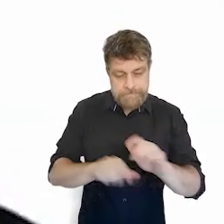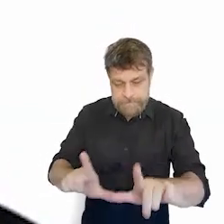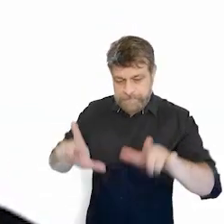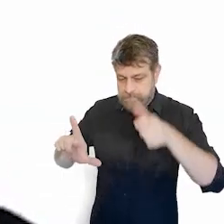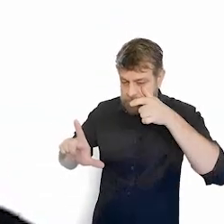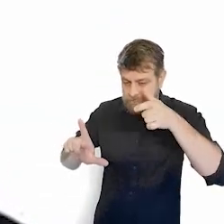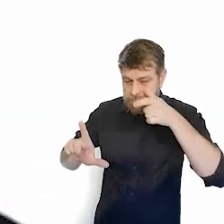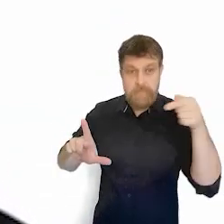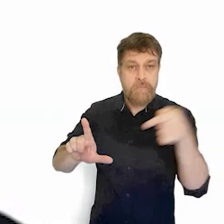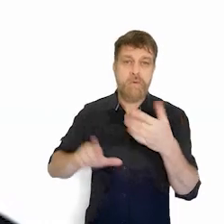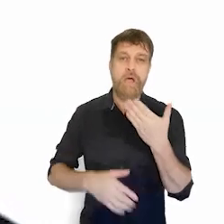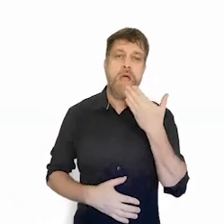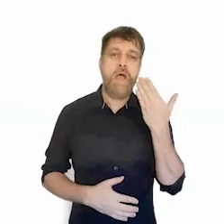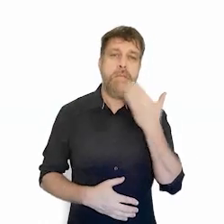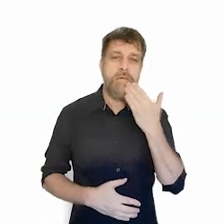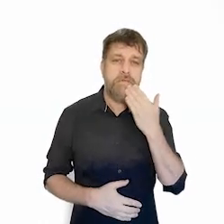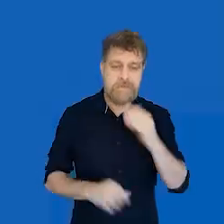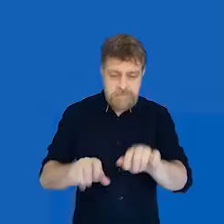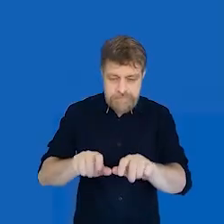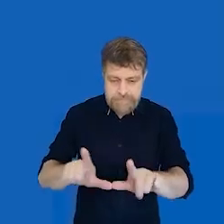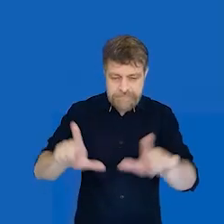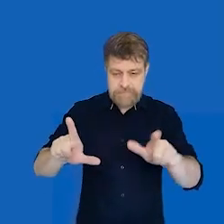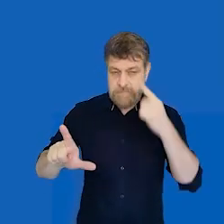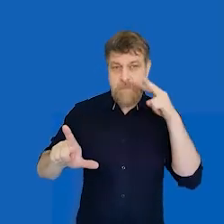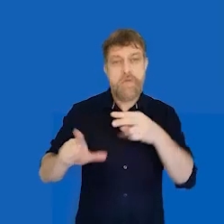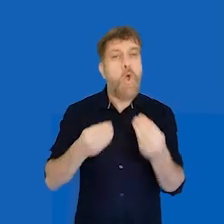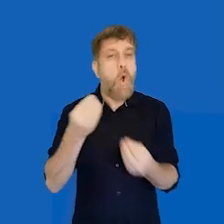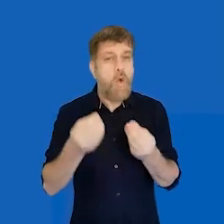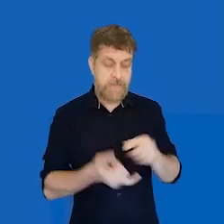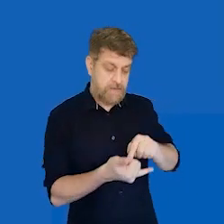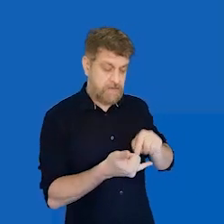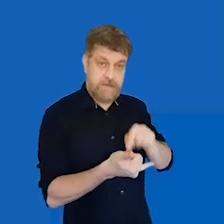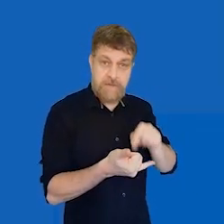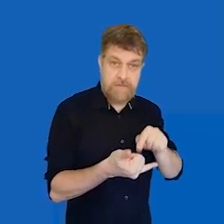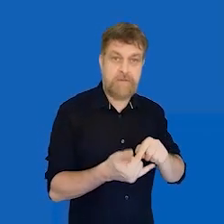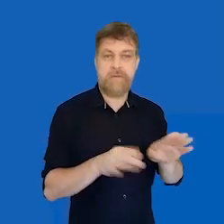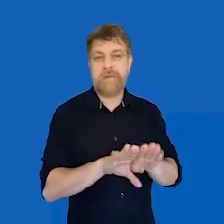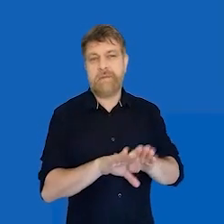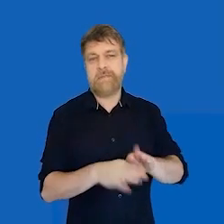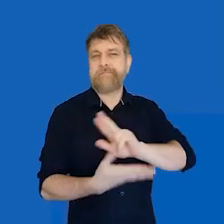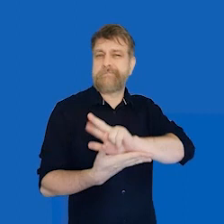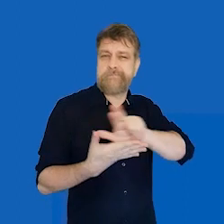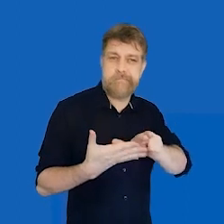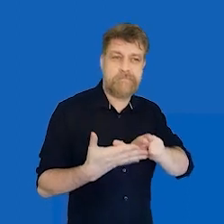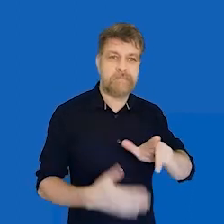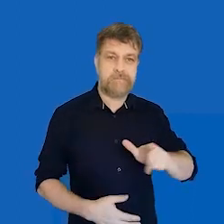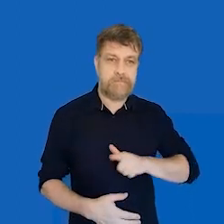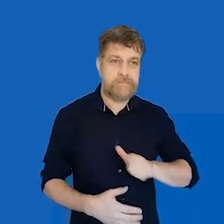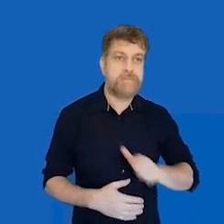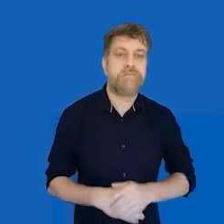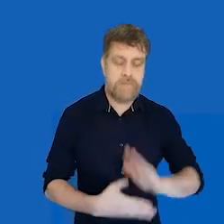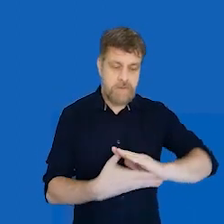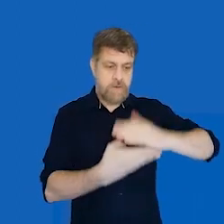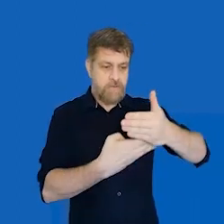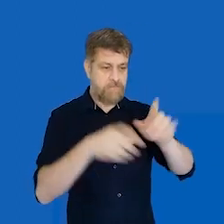Ele é de muito fácil acesso, vocês podem acessar ele pelo telefone, pelo iPhone, pelo notebook, pelo iPad,